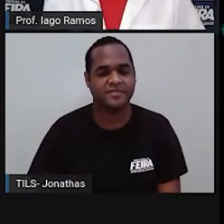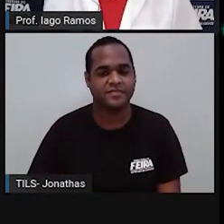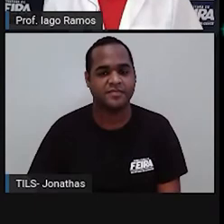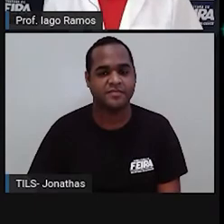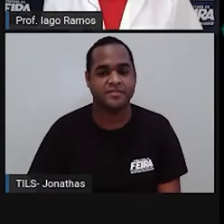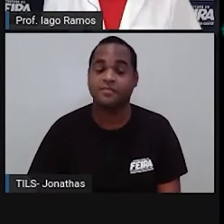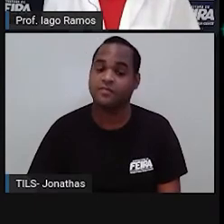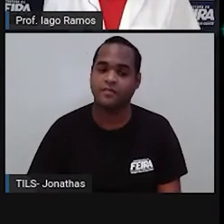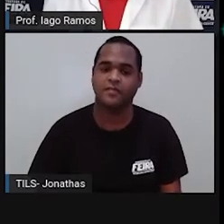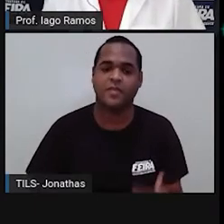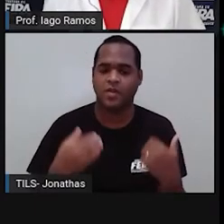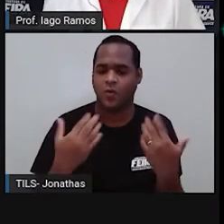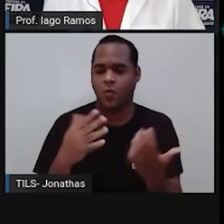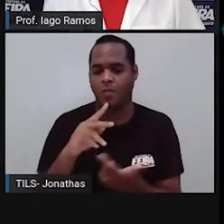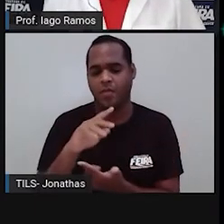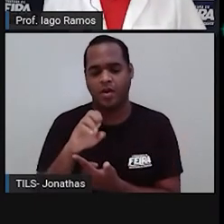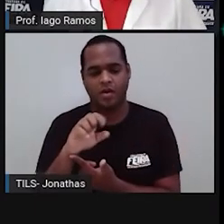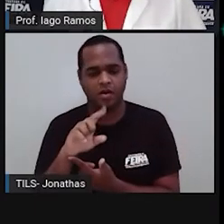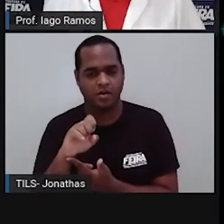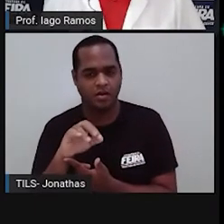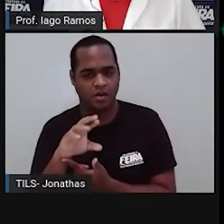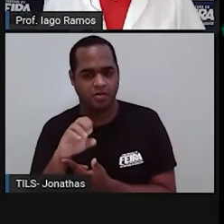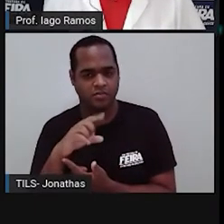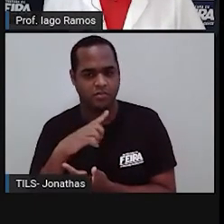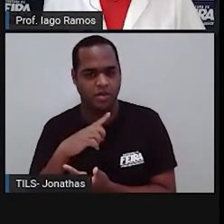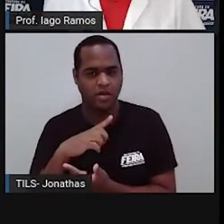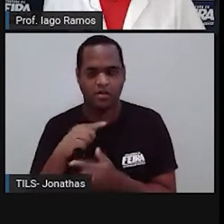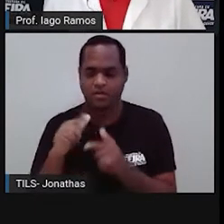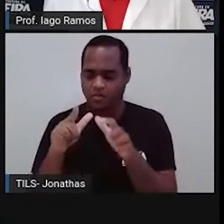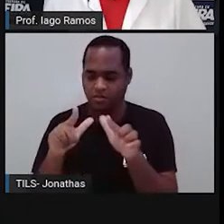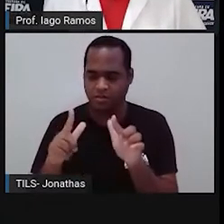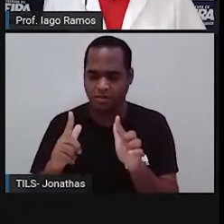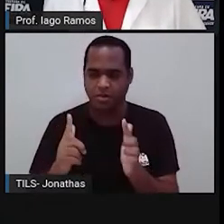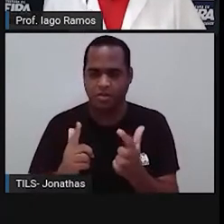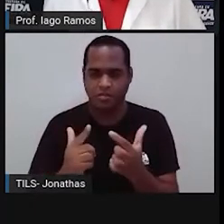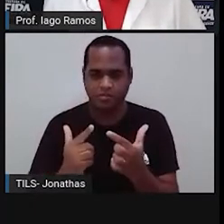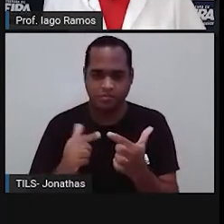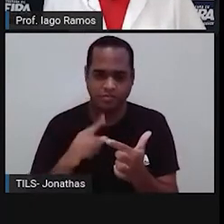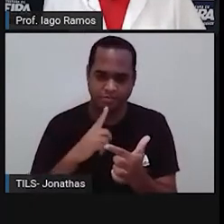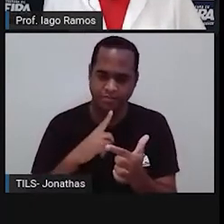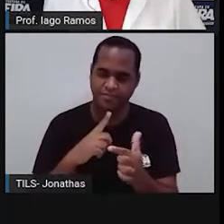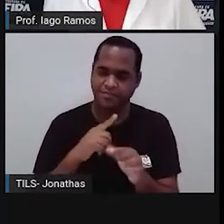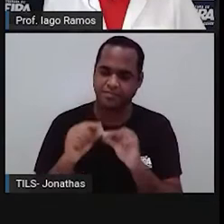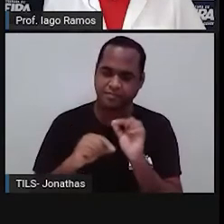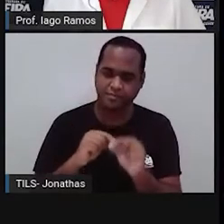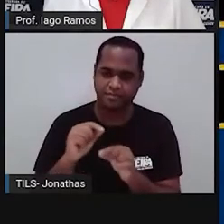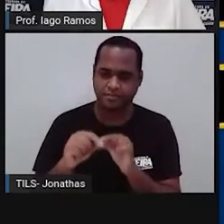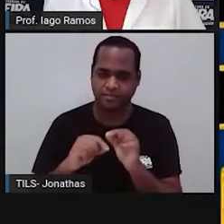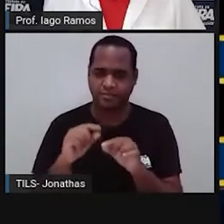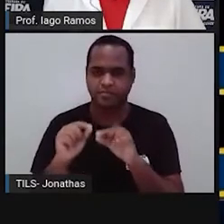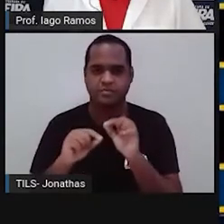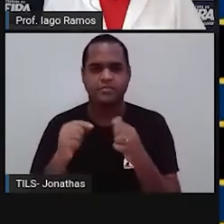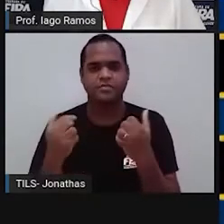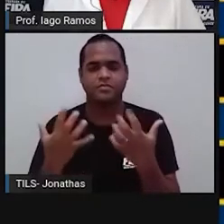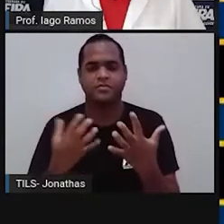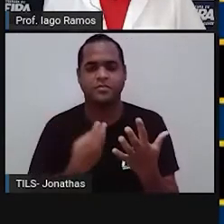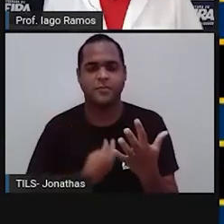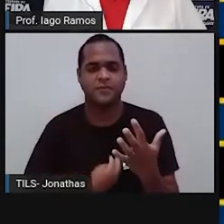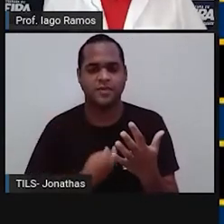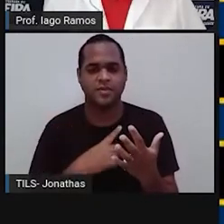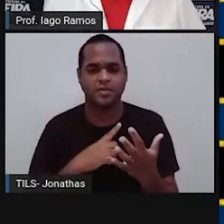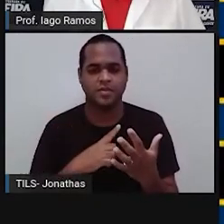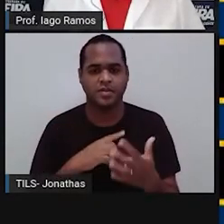Qual poliedro tem retângulos nas faces laterais? Prisma, pirâmide, esfera ou cilindro? Opa,